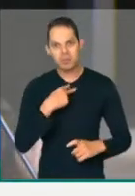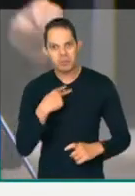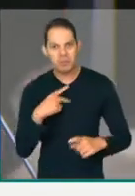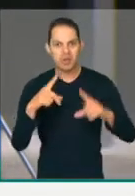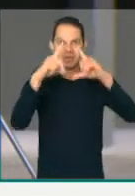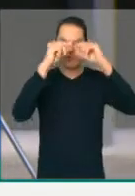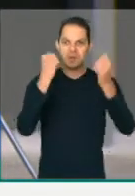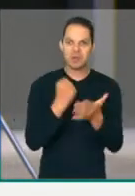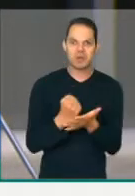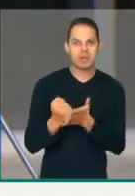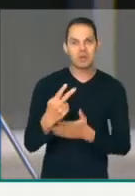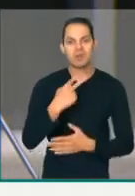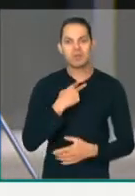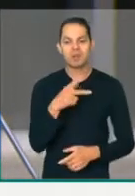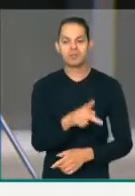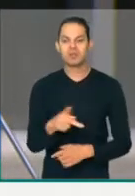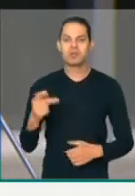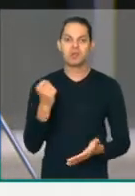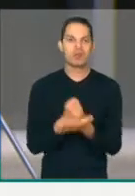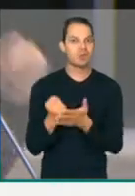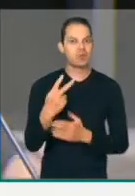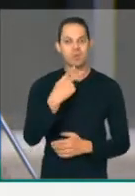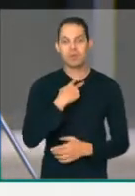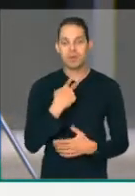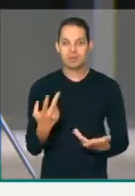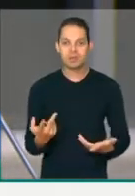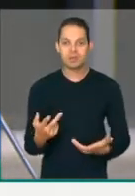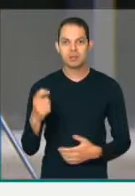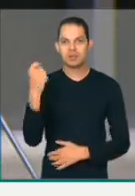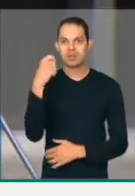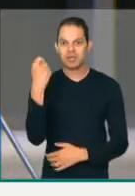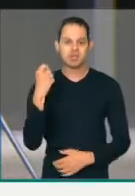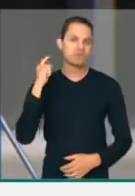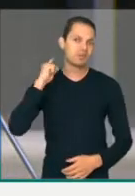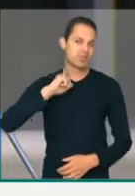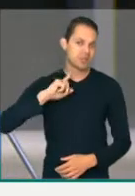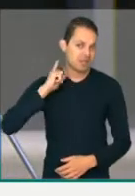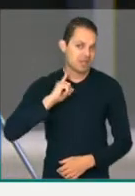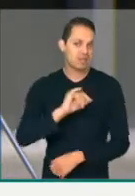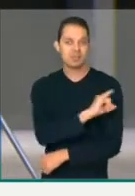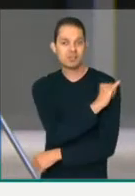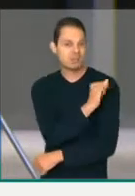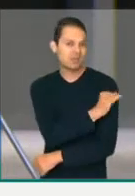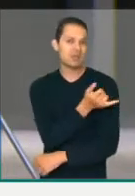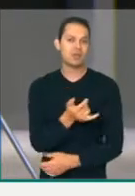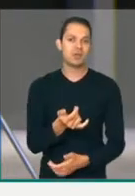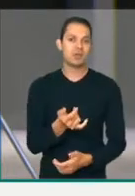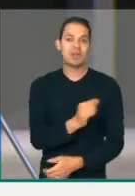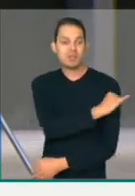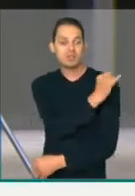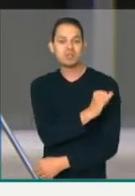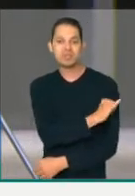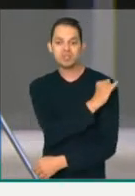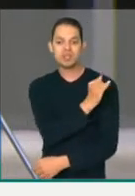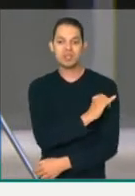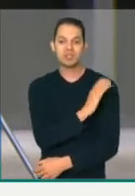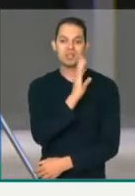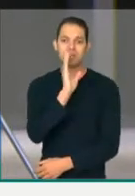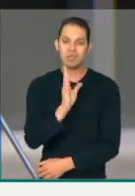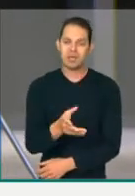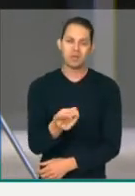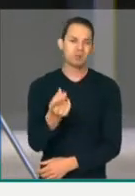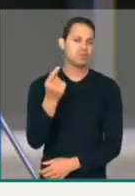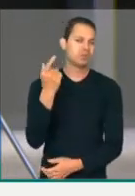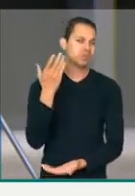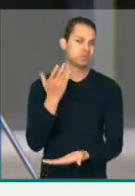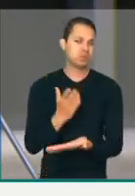enfermeira, não pode contratar professor. No caso do Rio Grande do Sul, de Minas Gerais, do Rio de Janeiro. Rio de Janeiro já está no gatilho, gente.